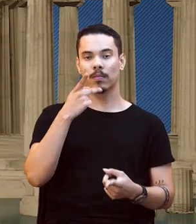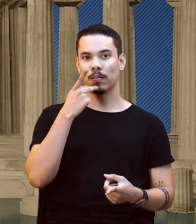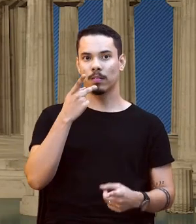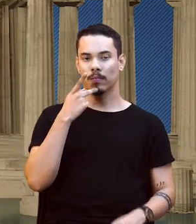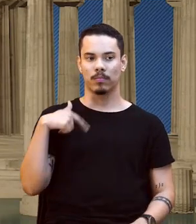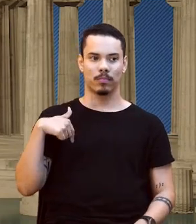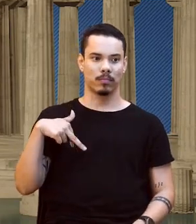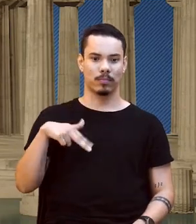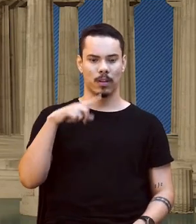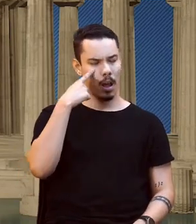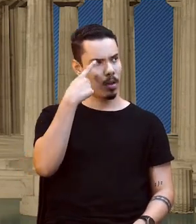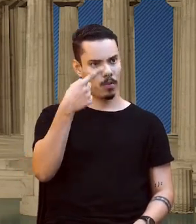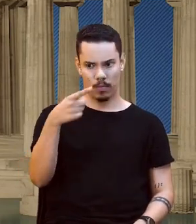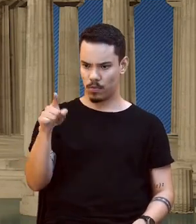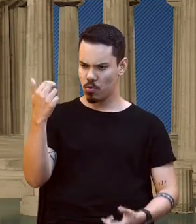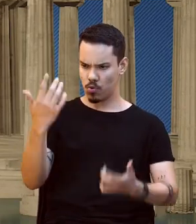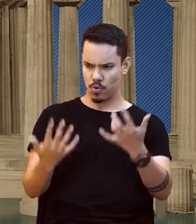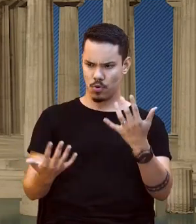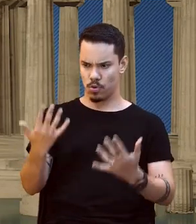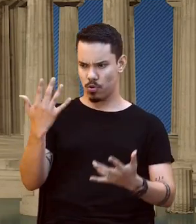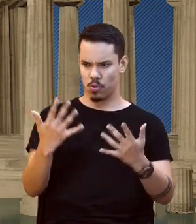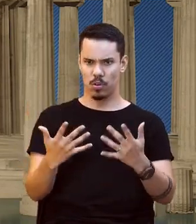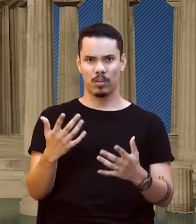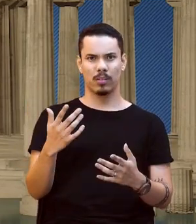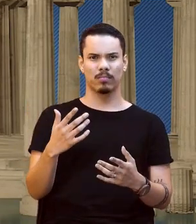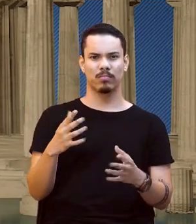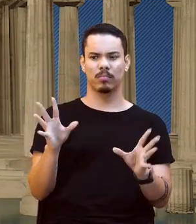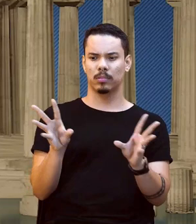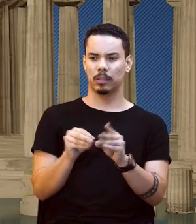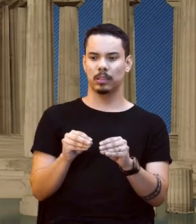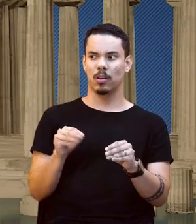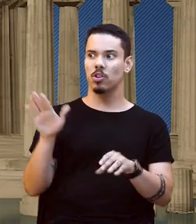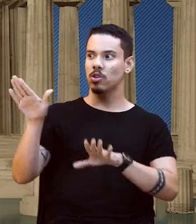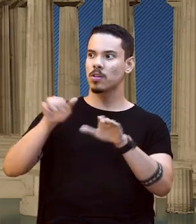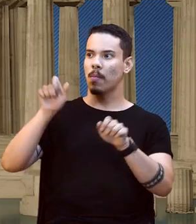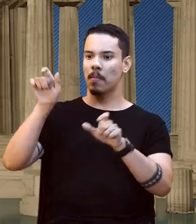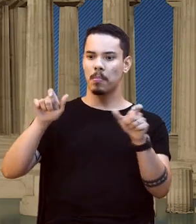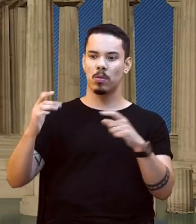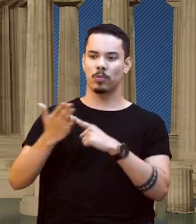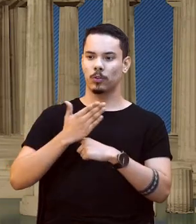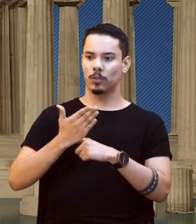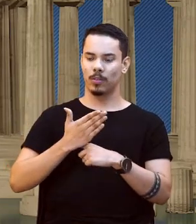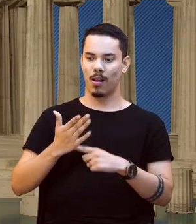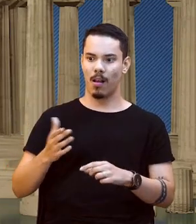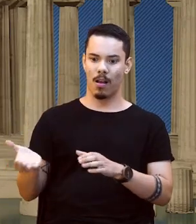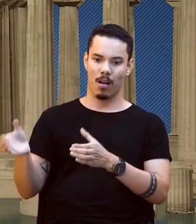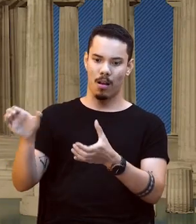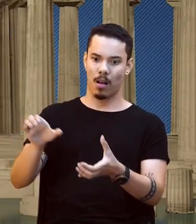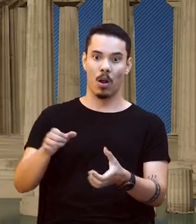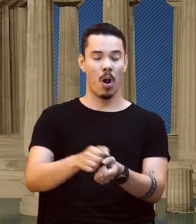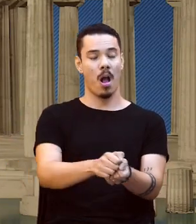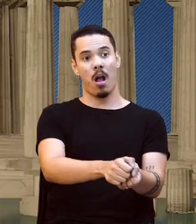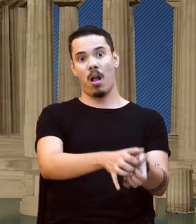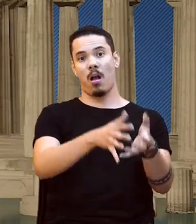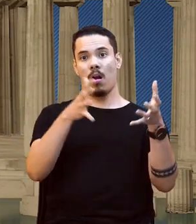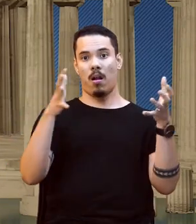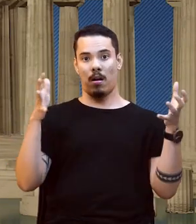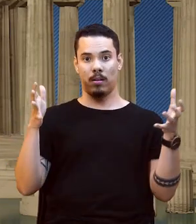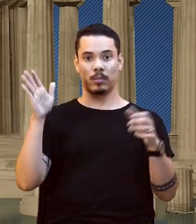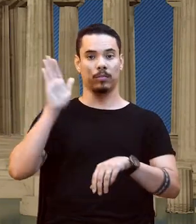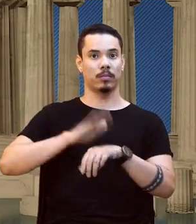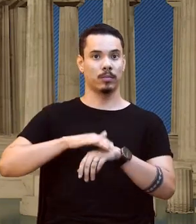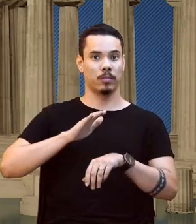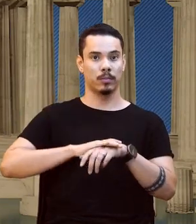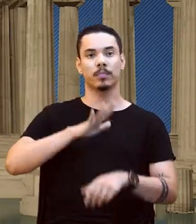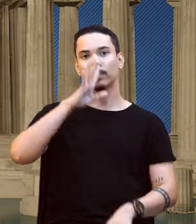viu um fogo de incêndio lá e é pequeno? Eu vou lá e chamo as pessoas para pagar. É grande o foco? Chamei